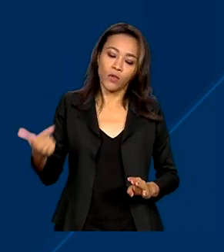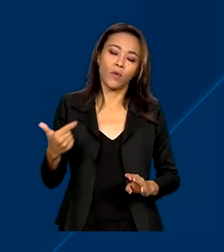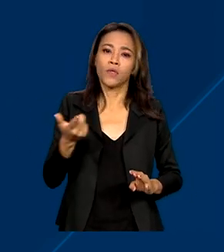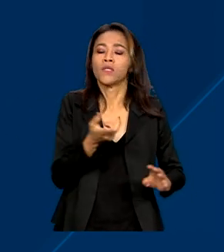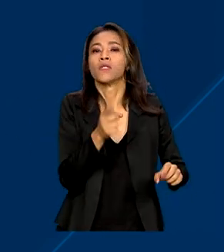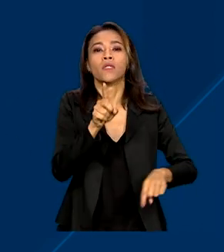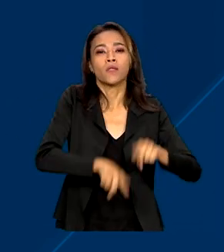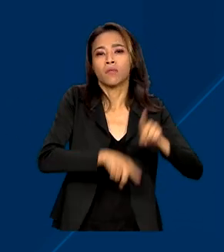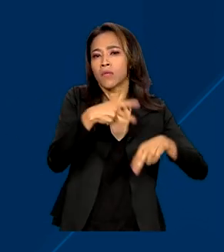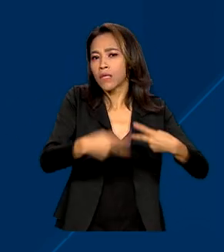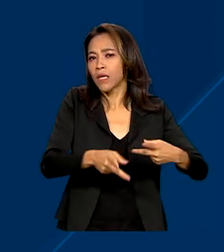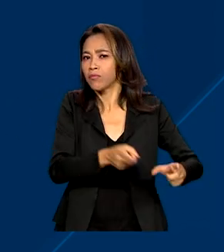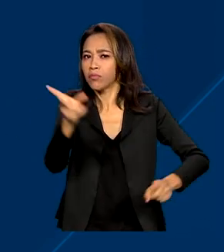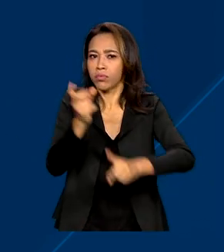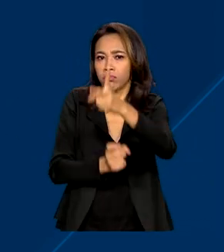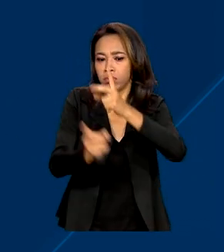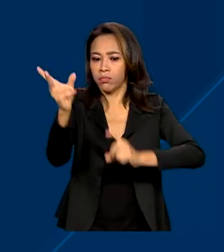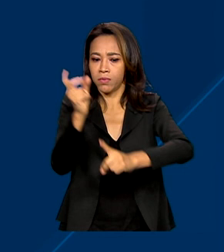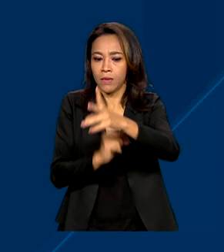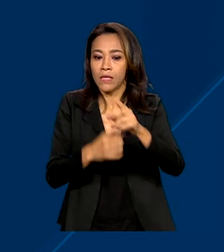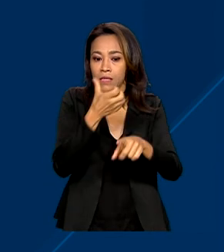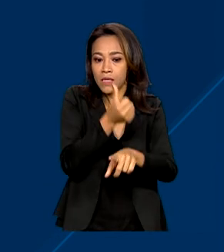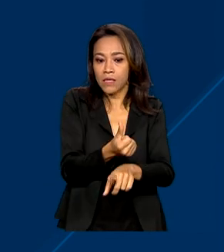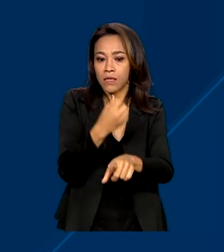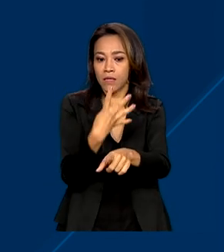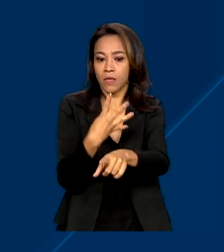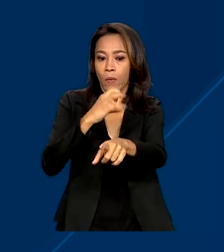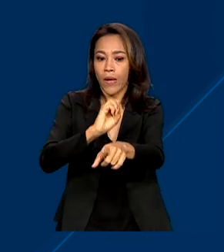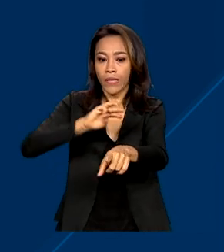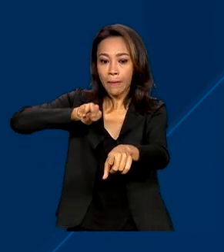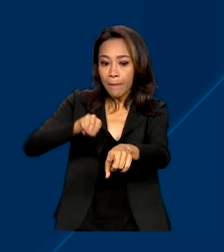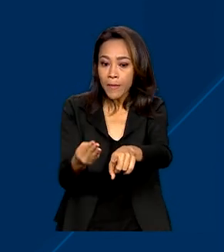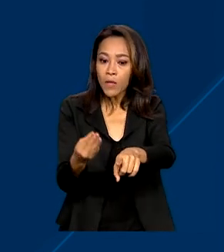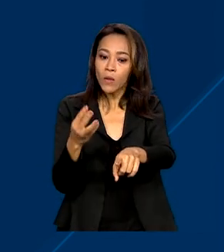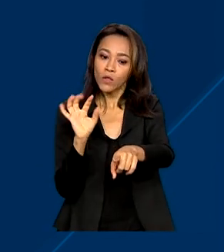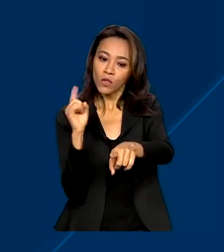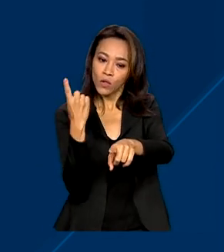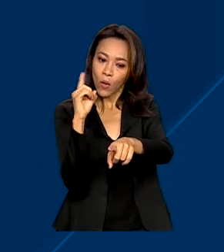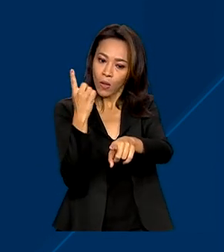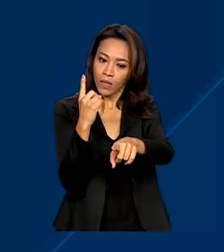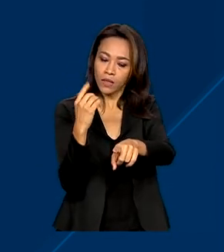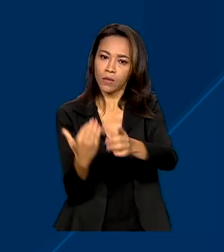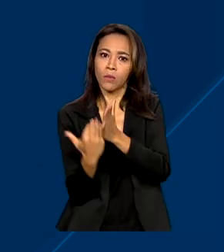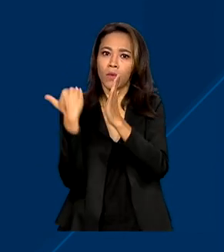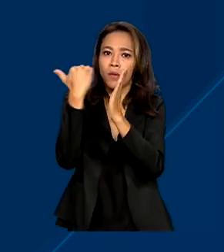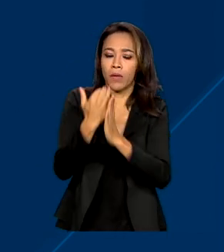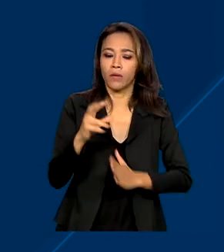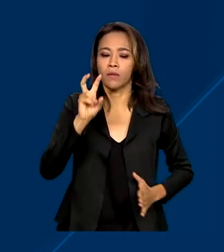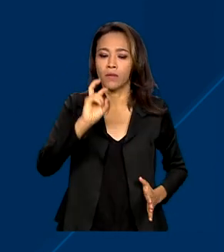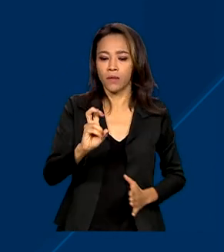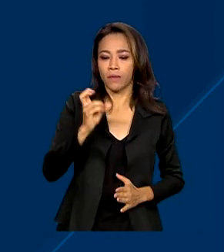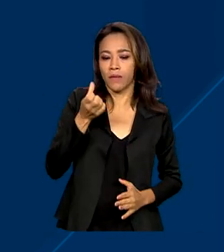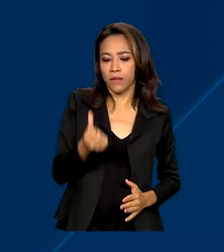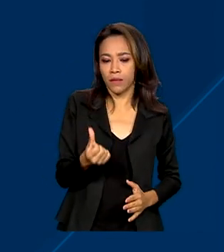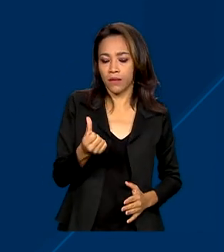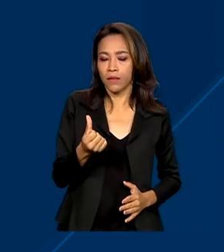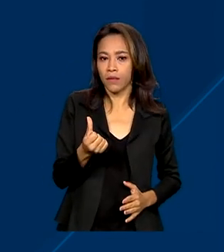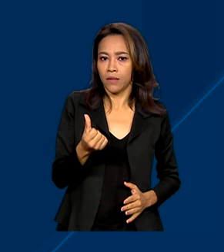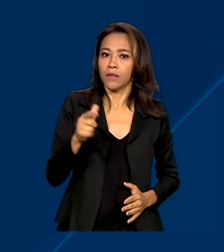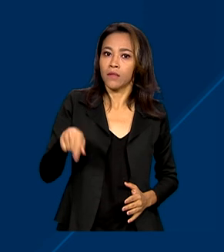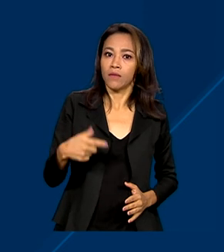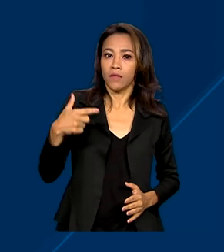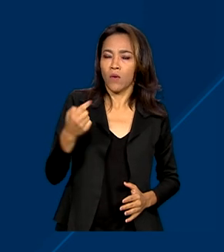para o país africano alcançaram 640 milhões de dólares, um crescimento de 57%